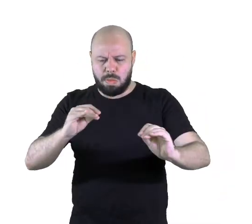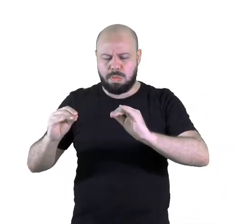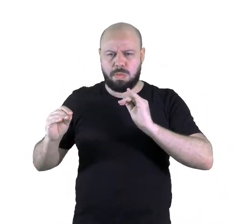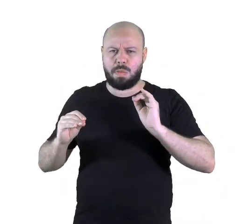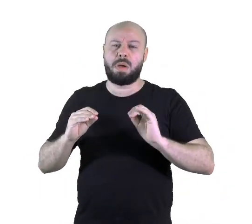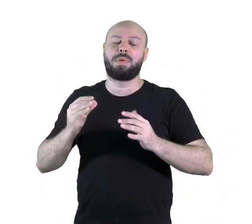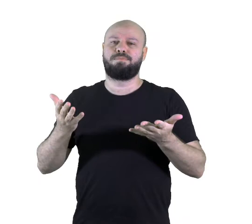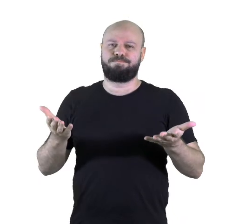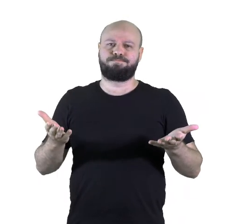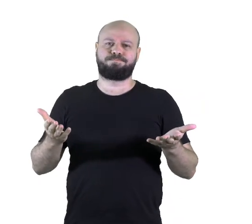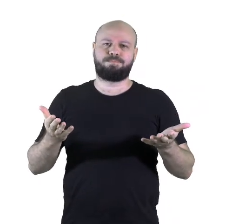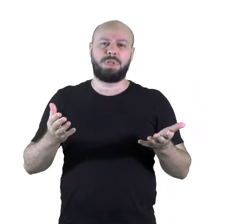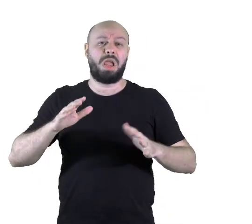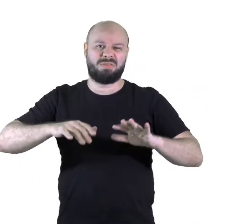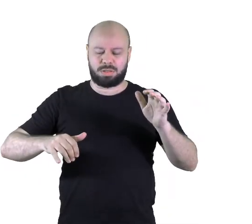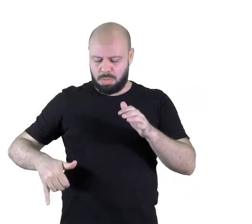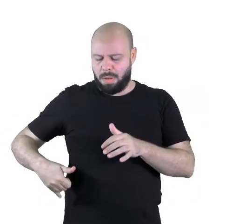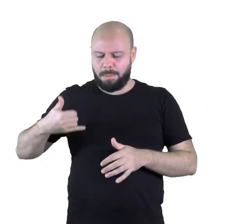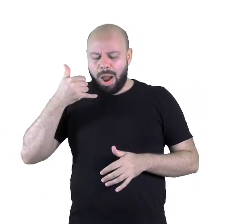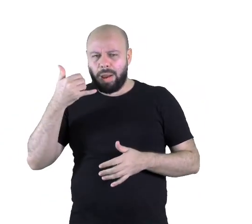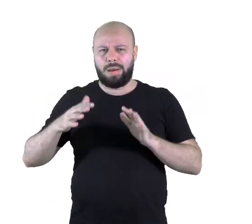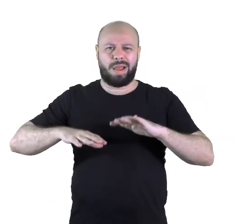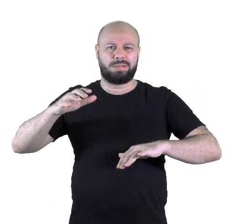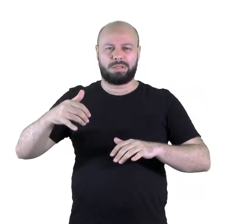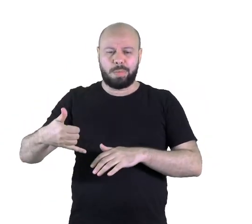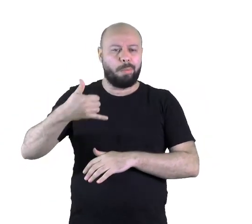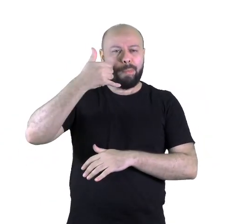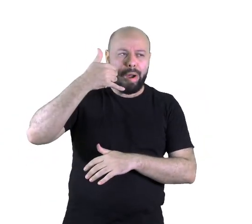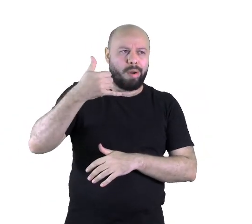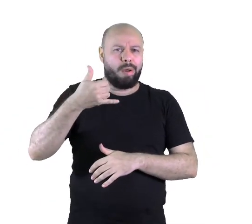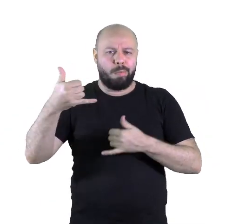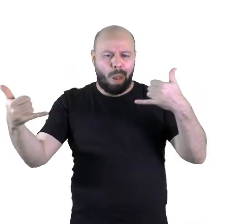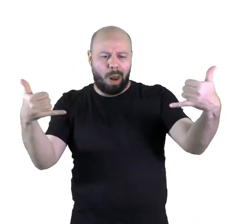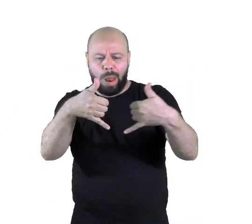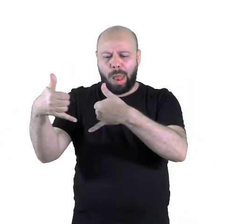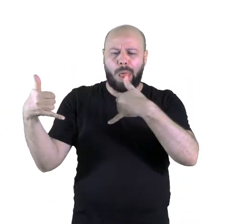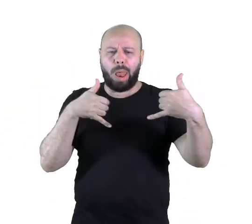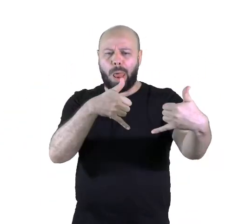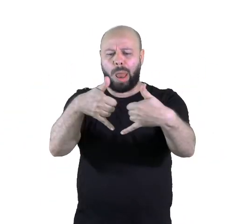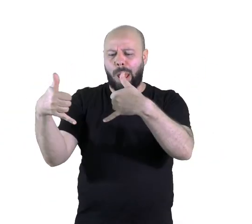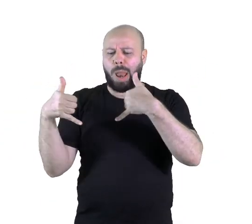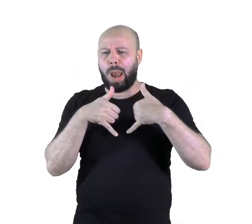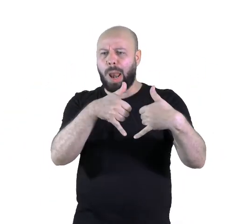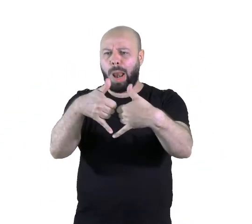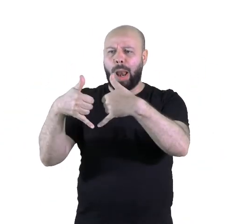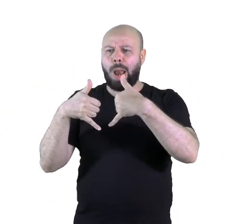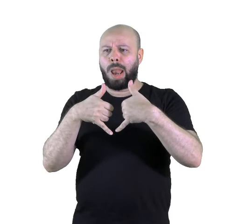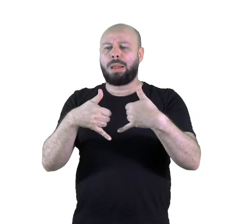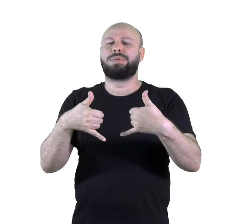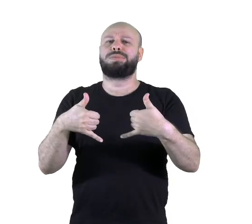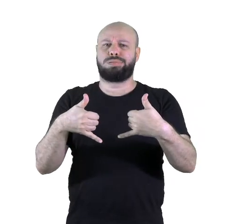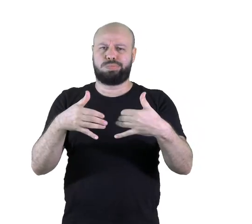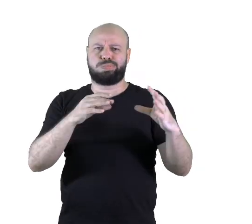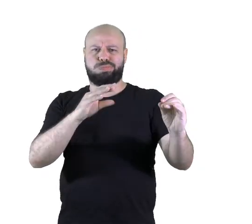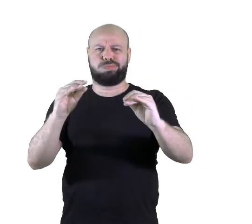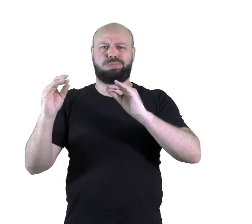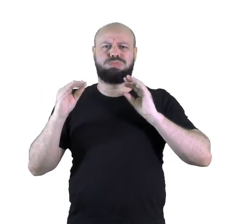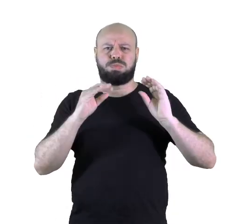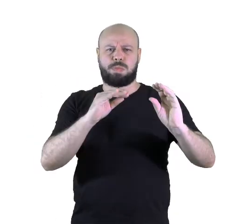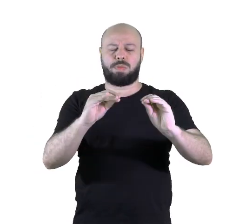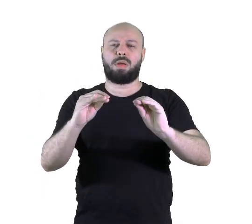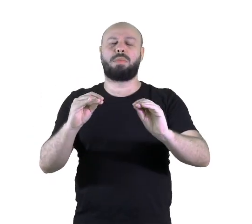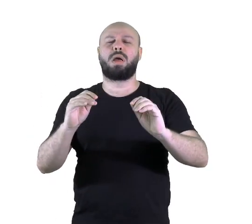telefone, tudo ao mesmo tempo e também entre eles. Há uma fala entre eles. E o que isso